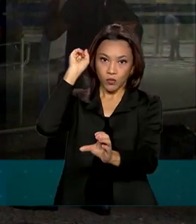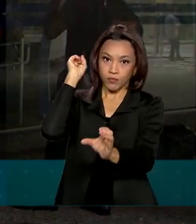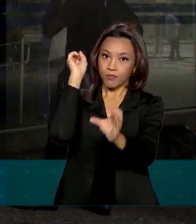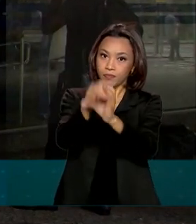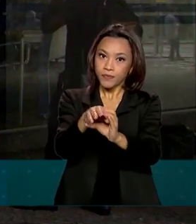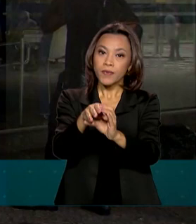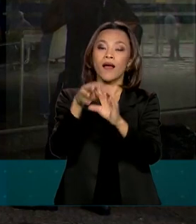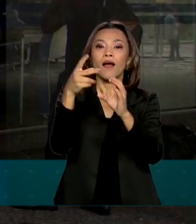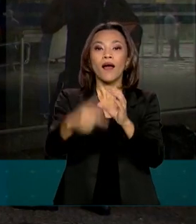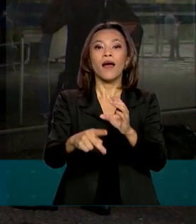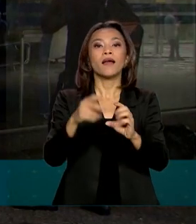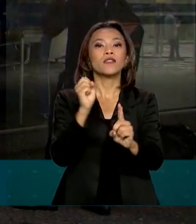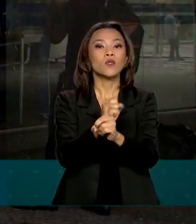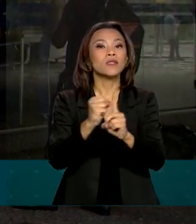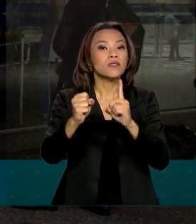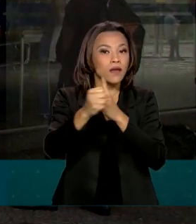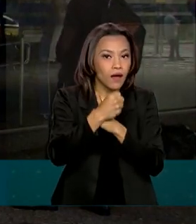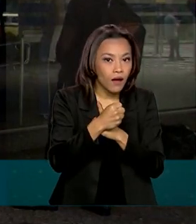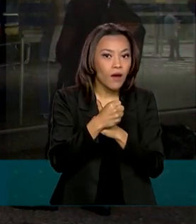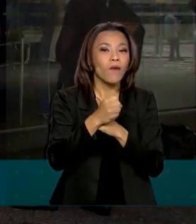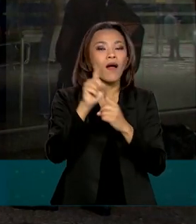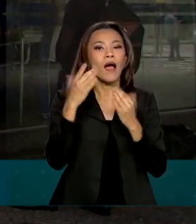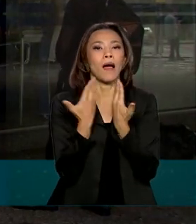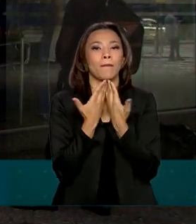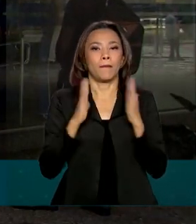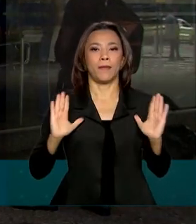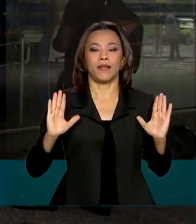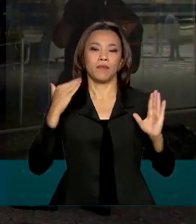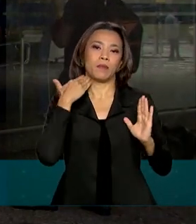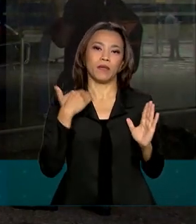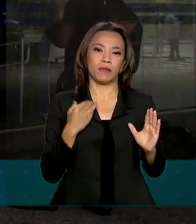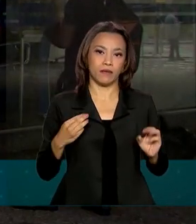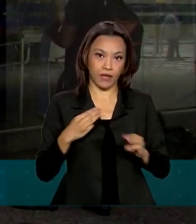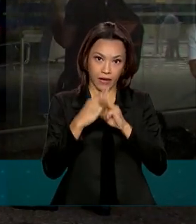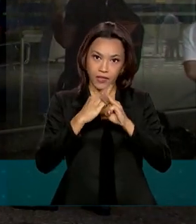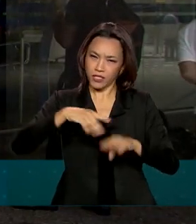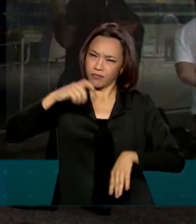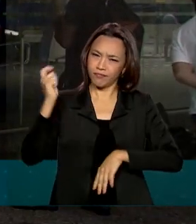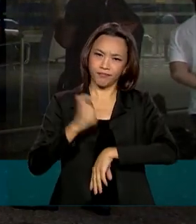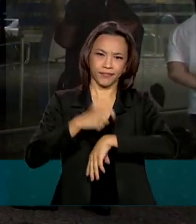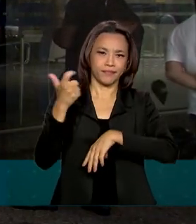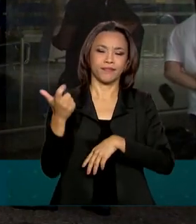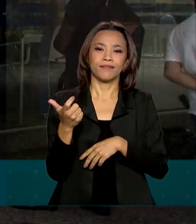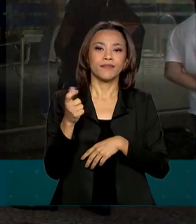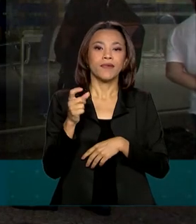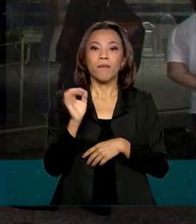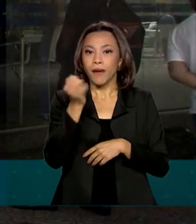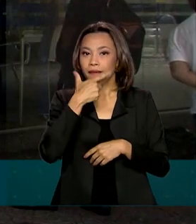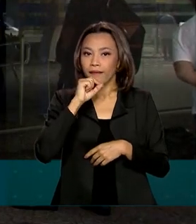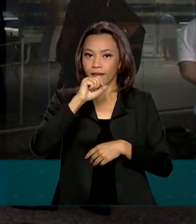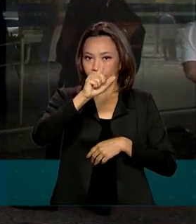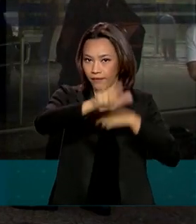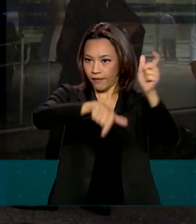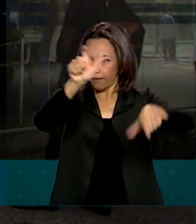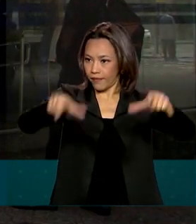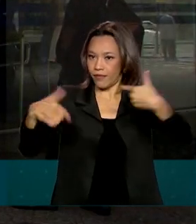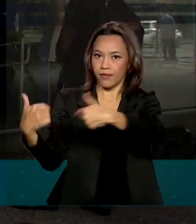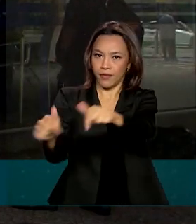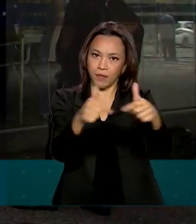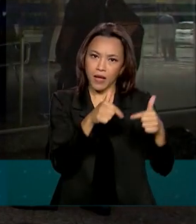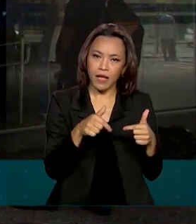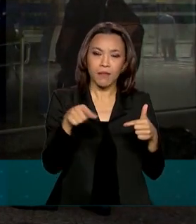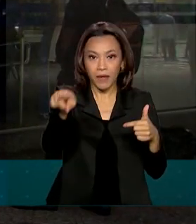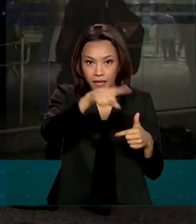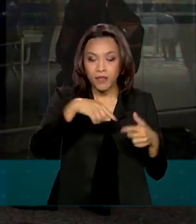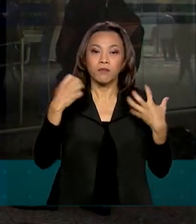feito na poupança social digital, aberta pela Caixa, automaticamente para os trabalhadores, especialmente para que